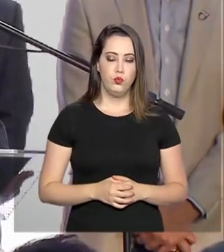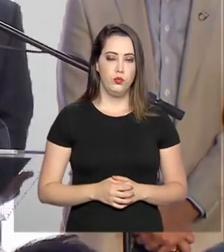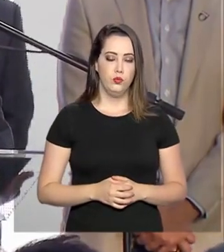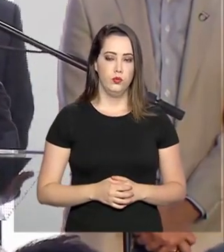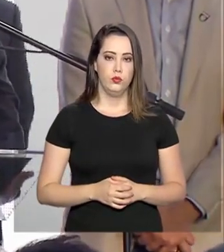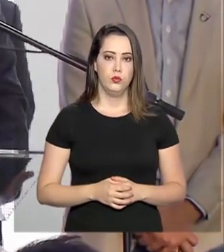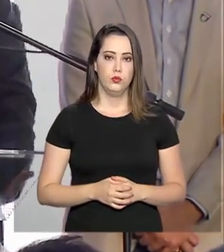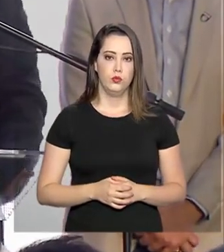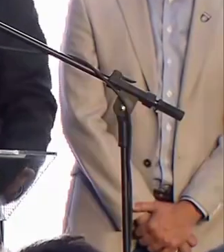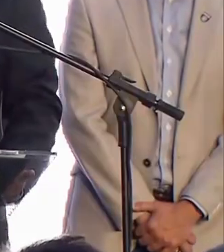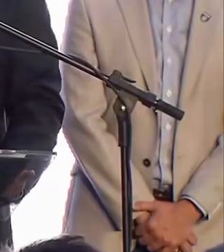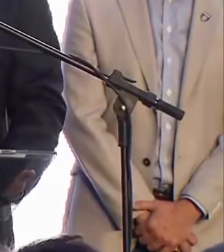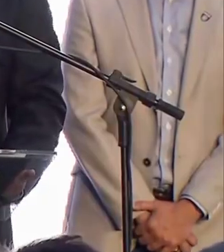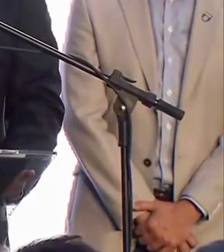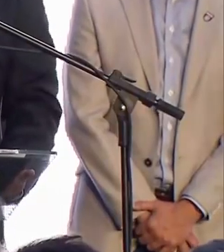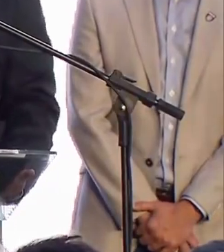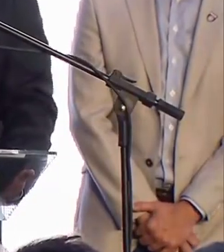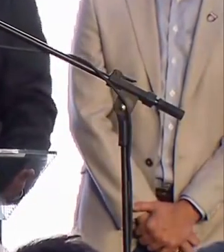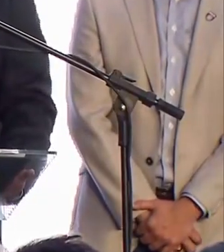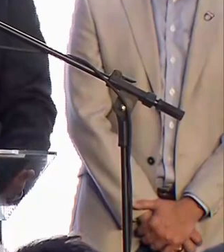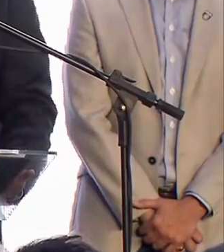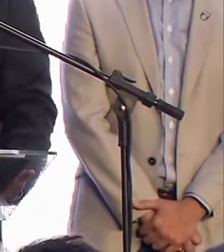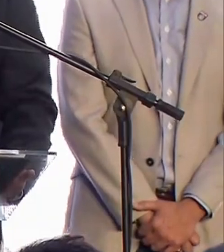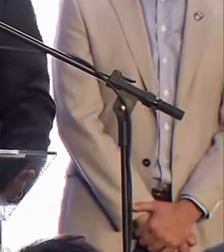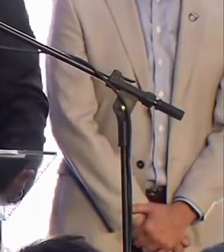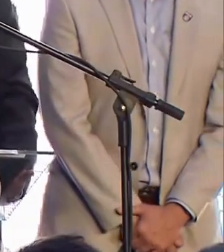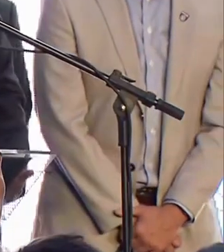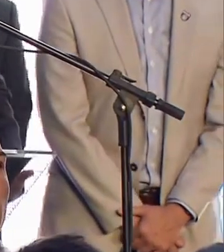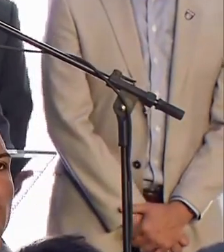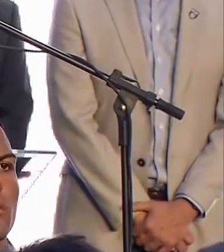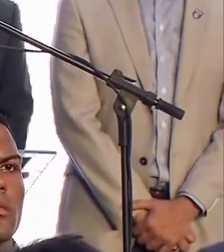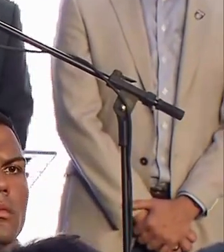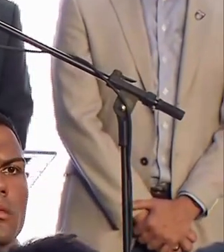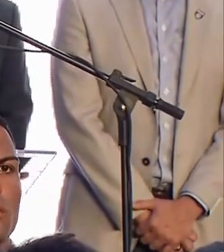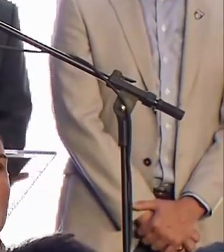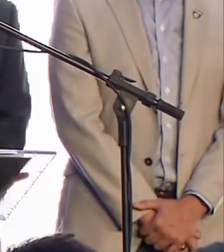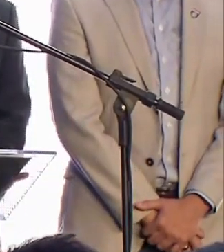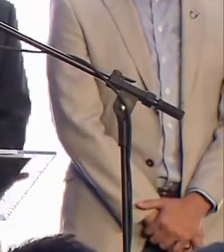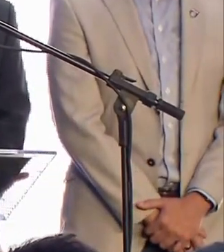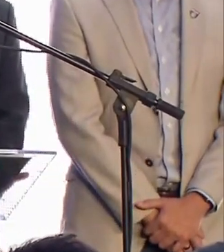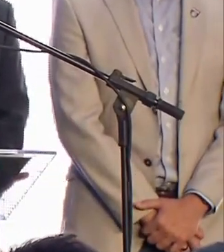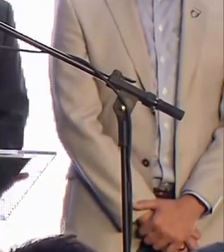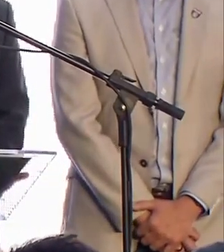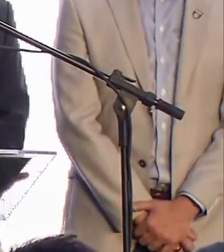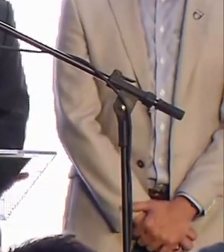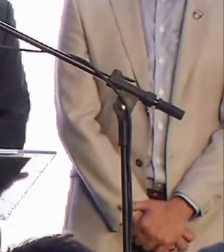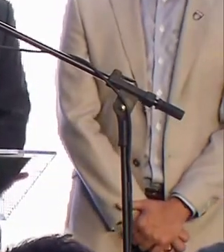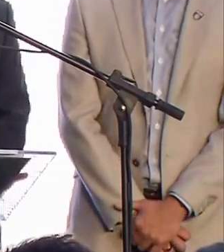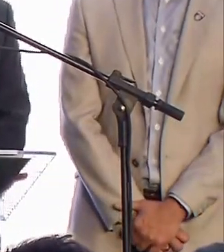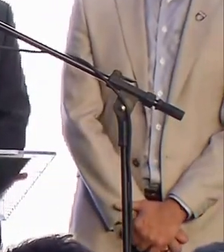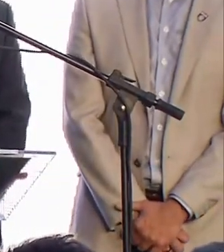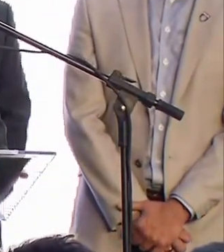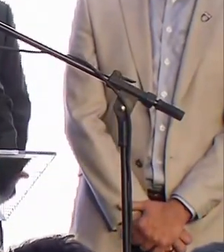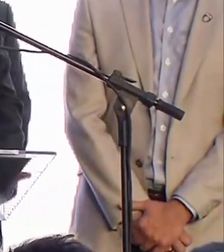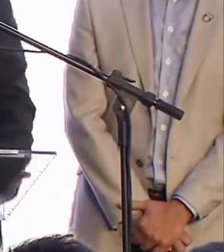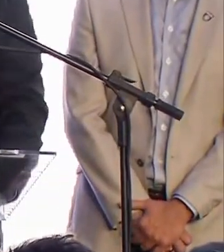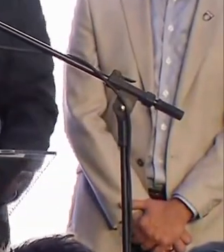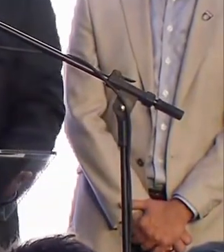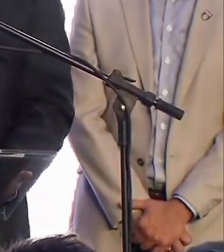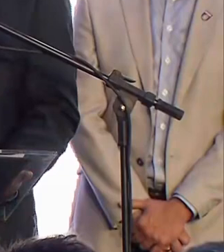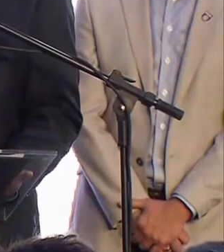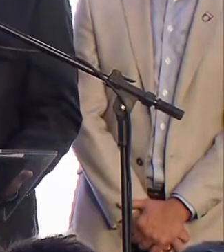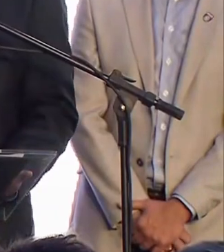foi mínima. Nós, ao fazer a economia bem andar, liberamos todas as emendas parlamentares. E o senhor me disse